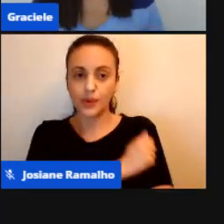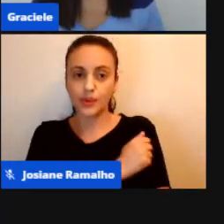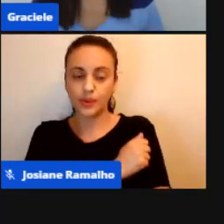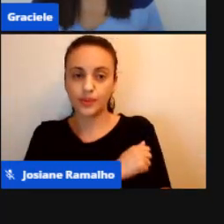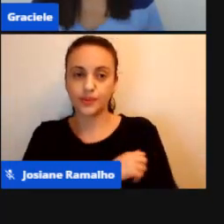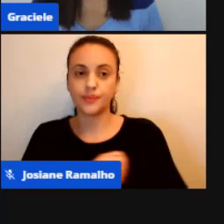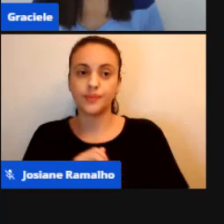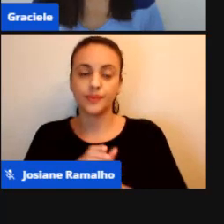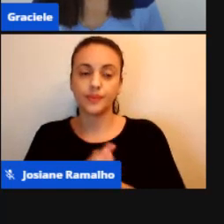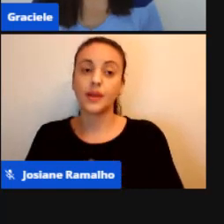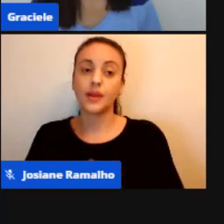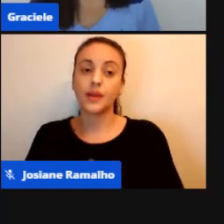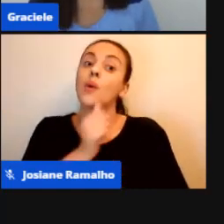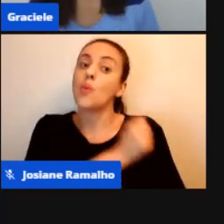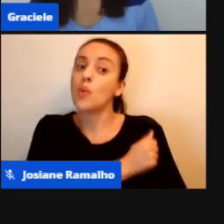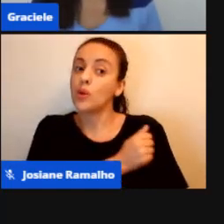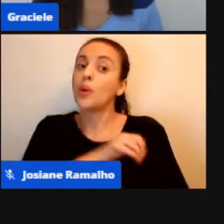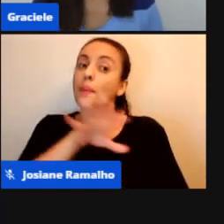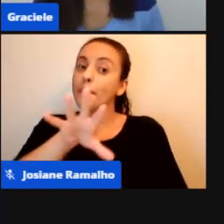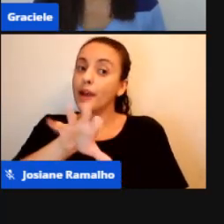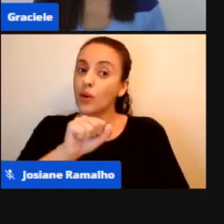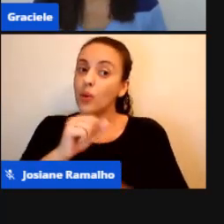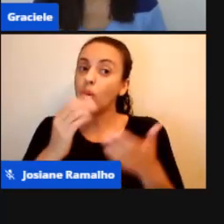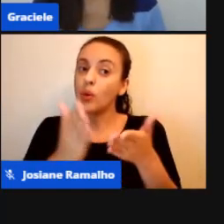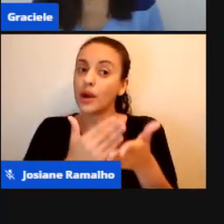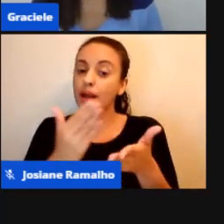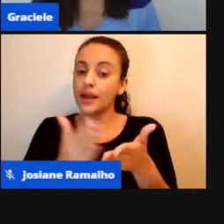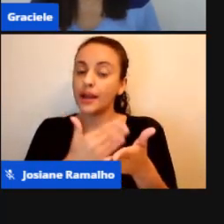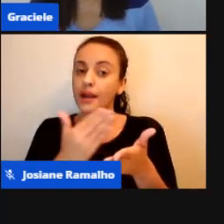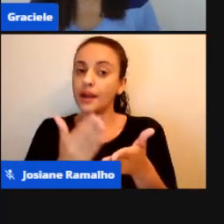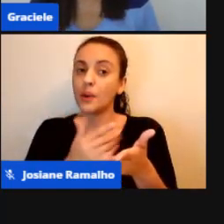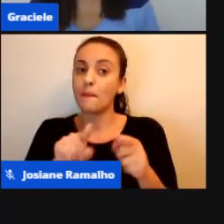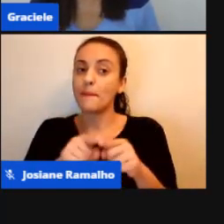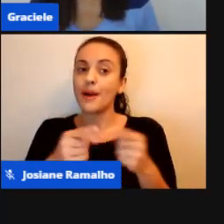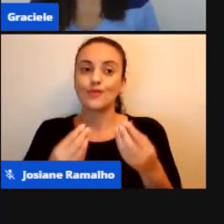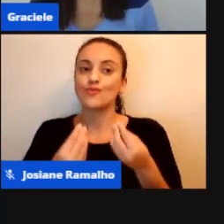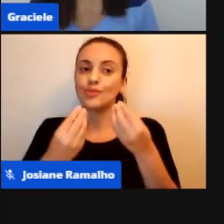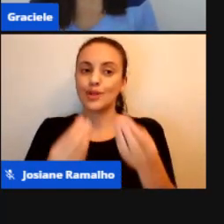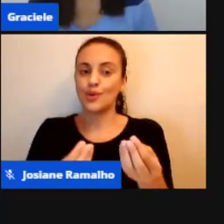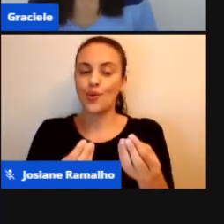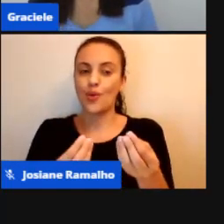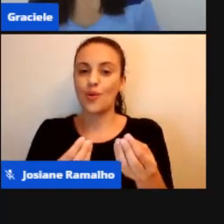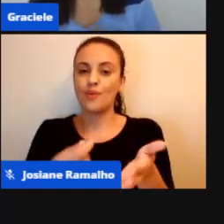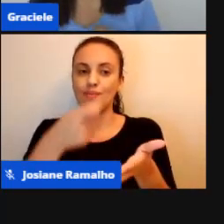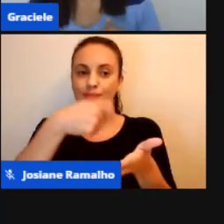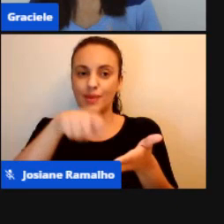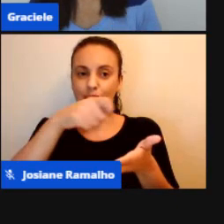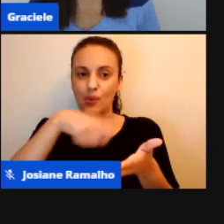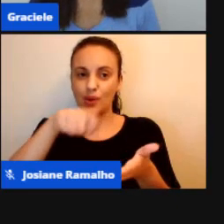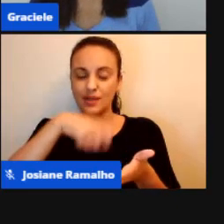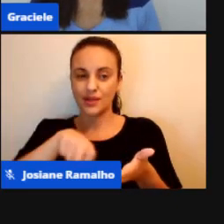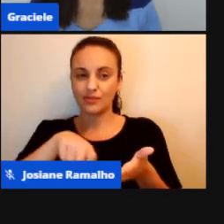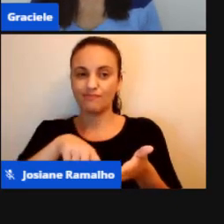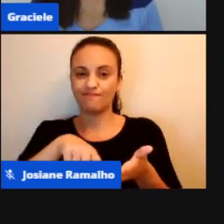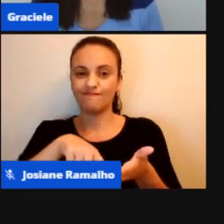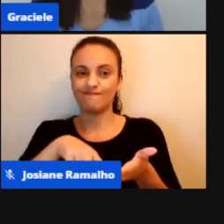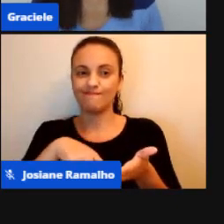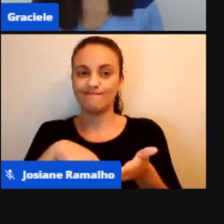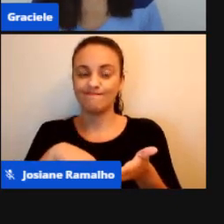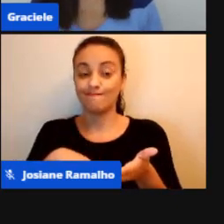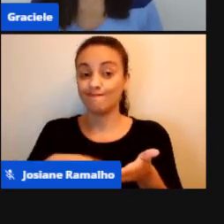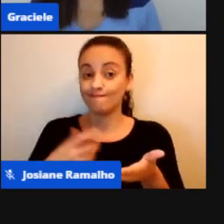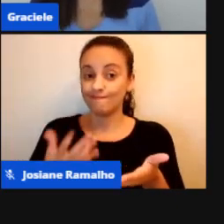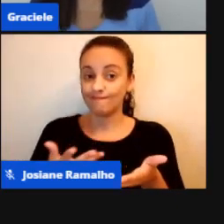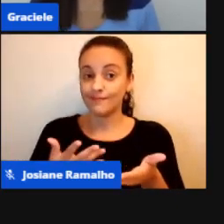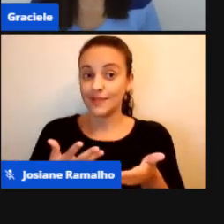pegou o caderno, mas ele não devolveu este caderno para a correção. Ah, eu preciso ter uma